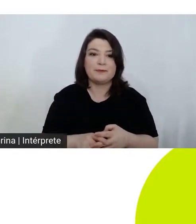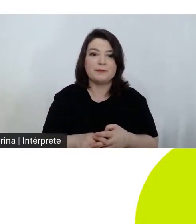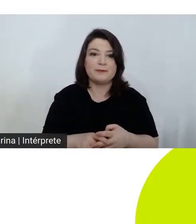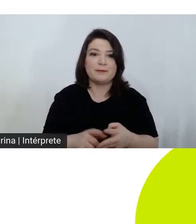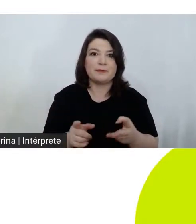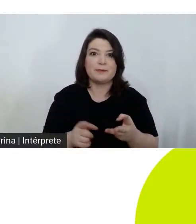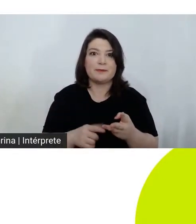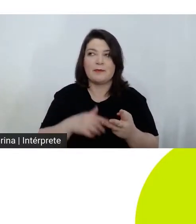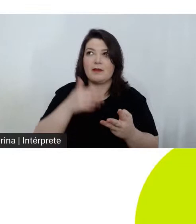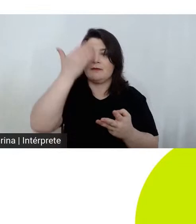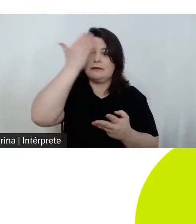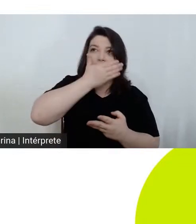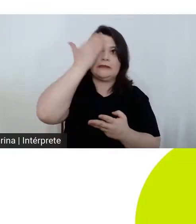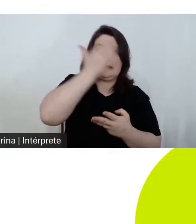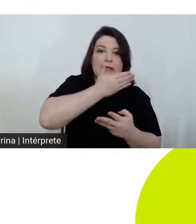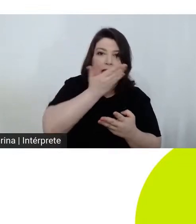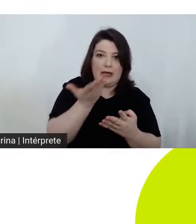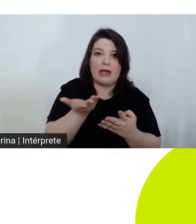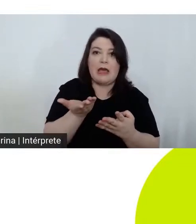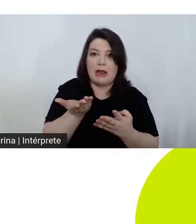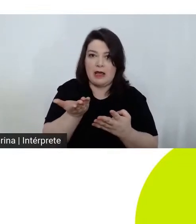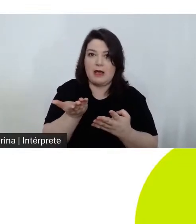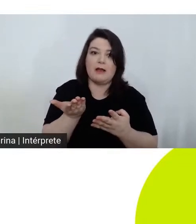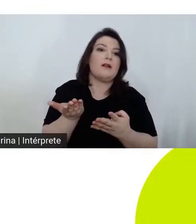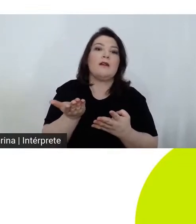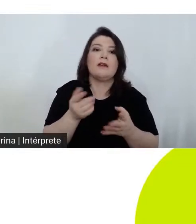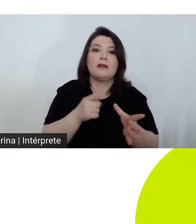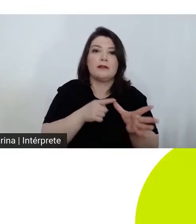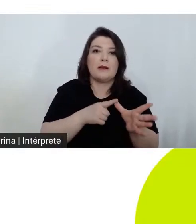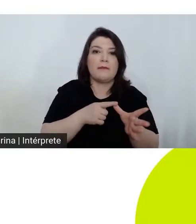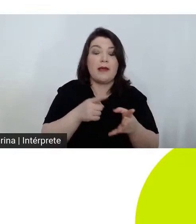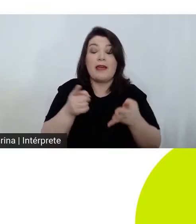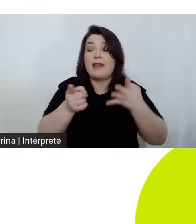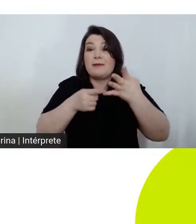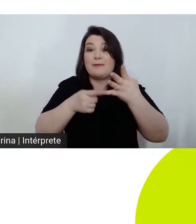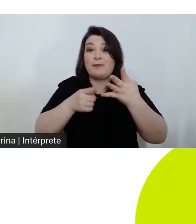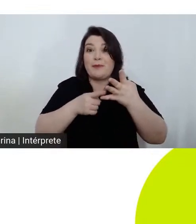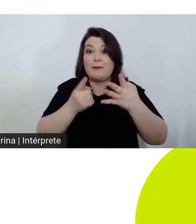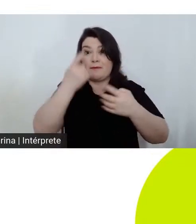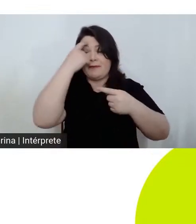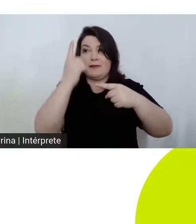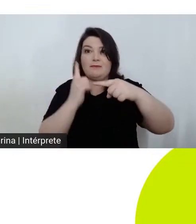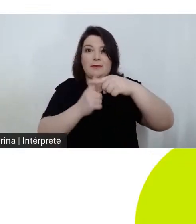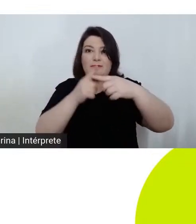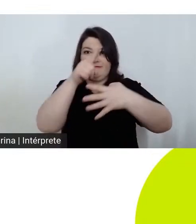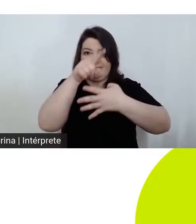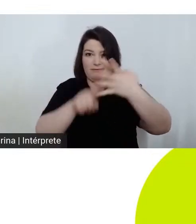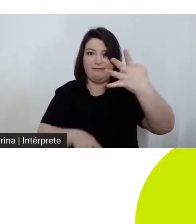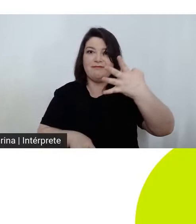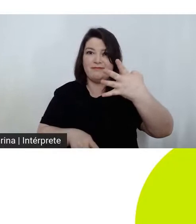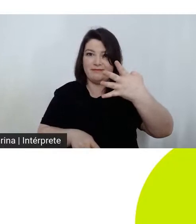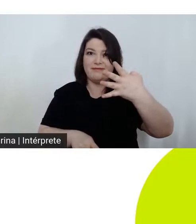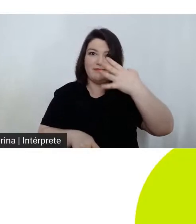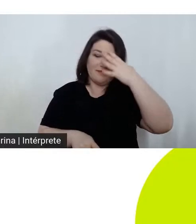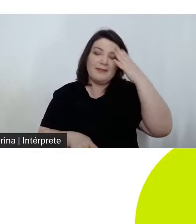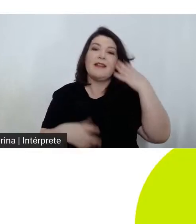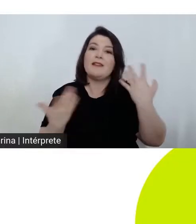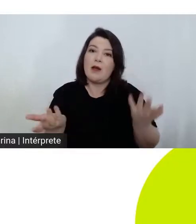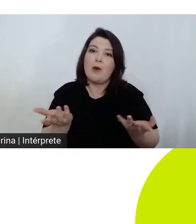cegueira ou para usar a expressão clássica o otimismo sem escrúpulos e isso é que eu acho que é a verdadeira riqueza